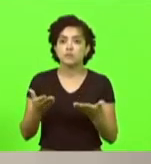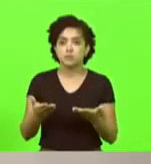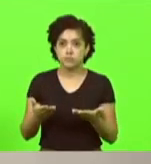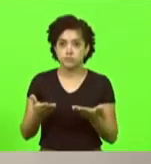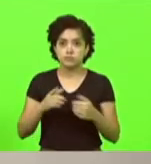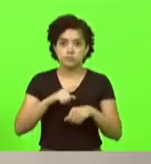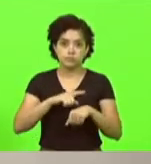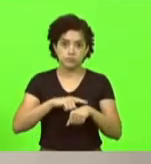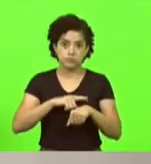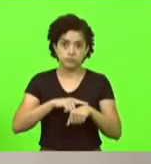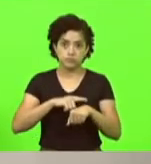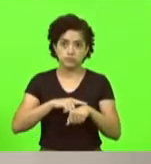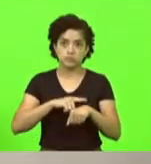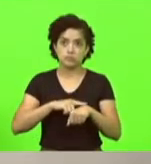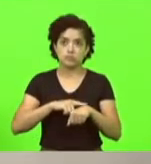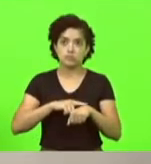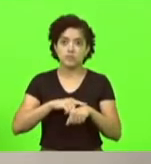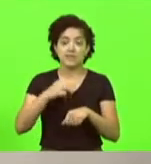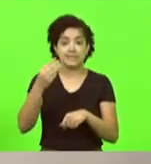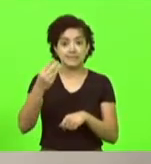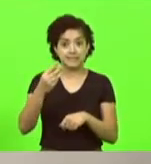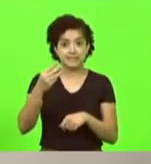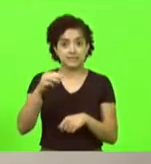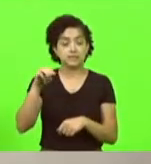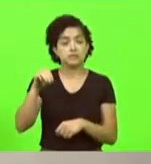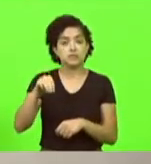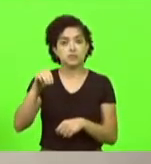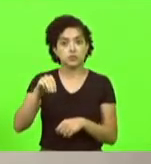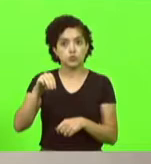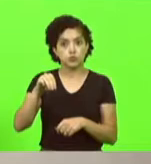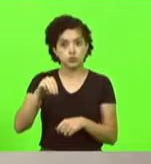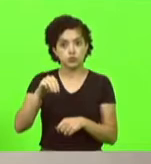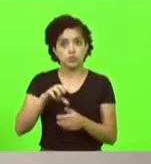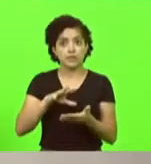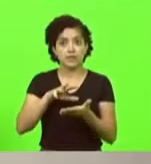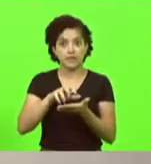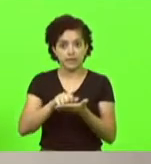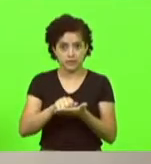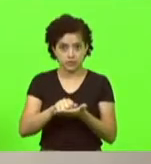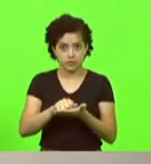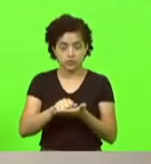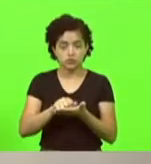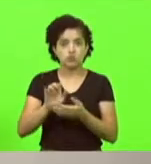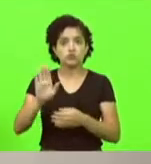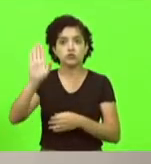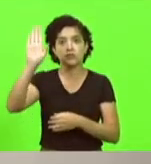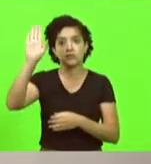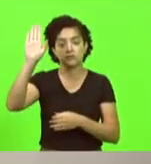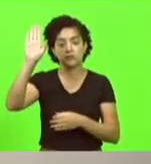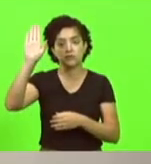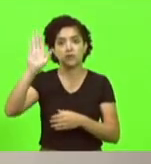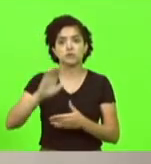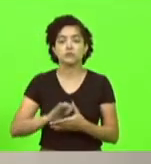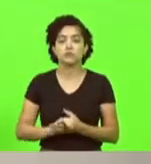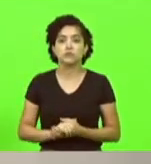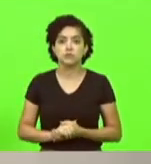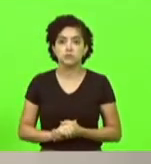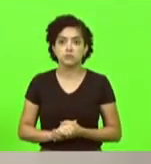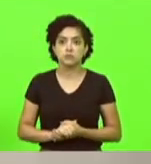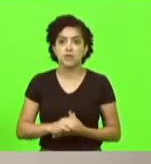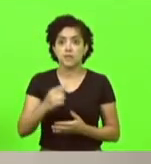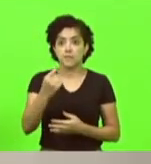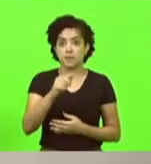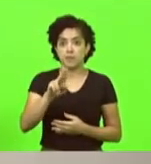até três minutos para o registro de candidatos ao cargo de